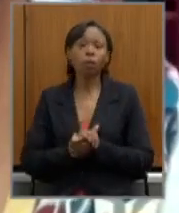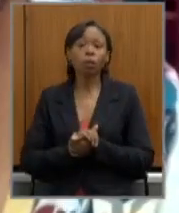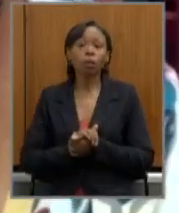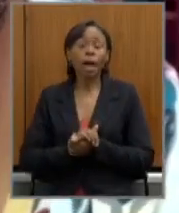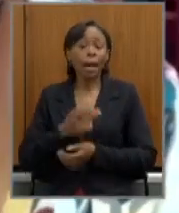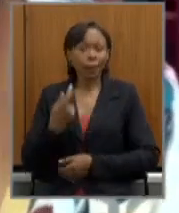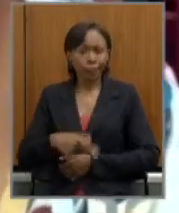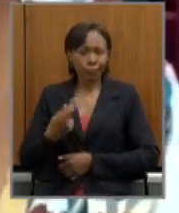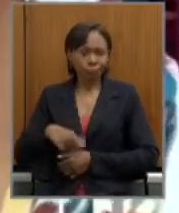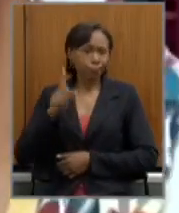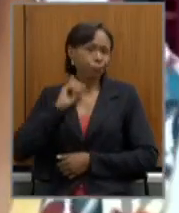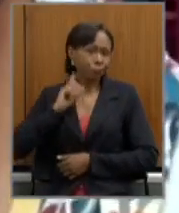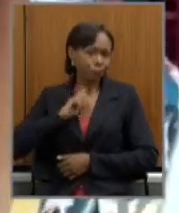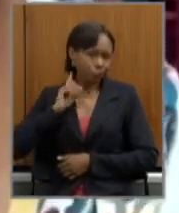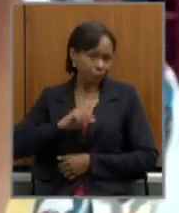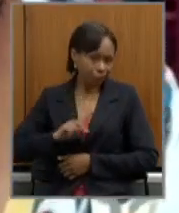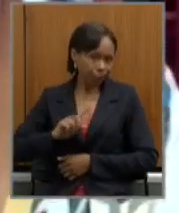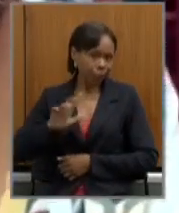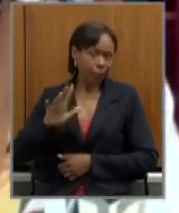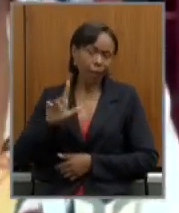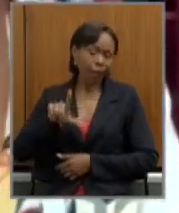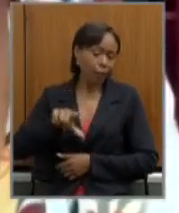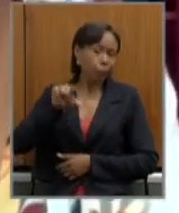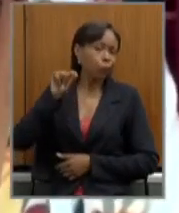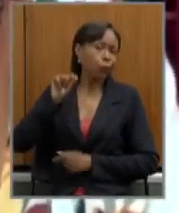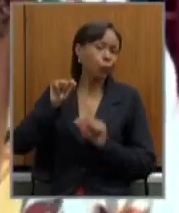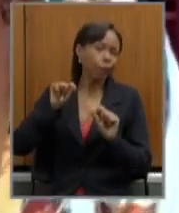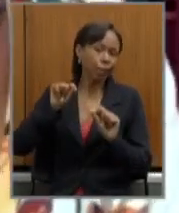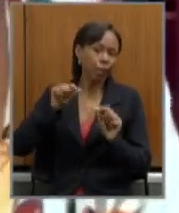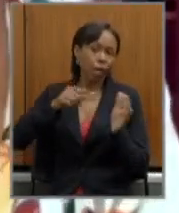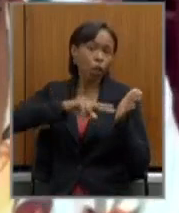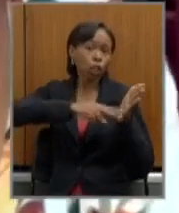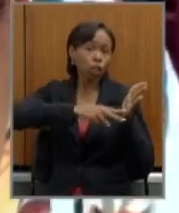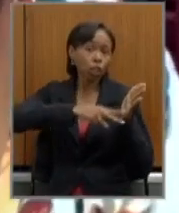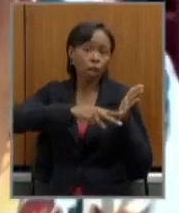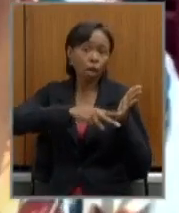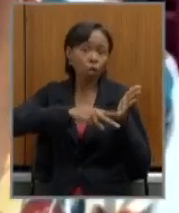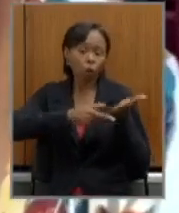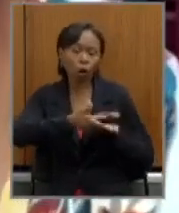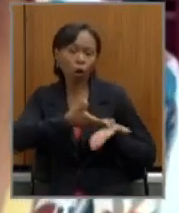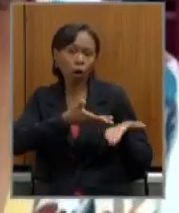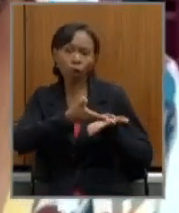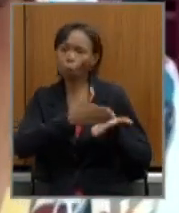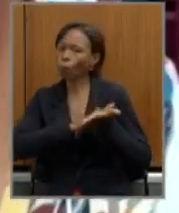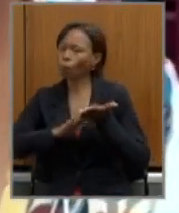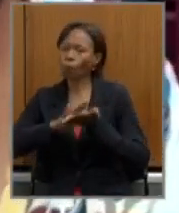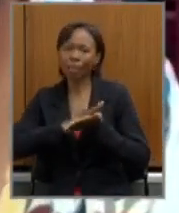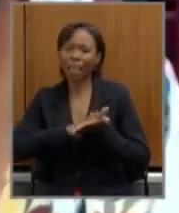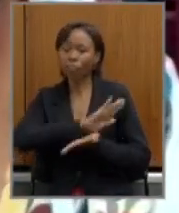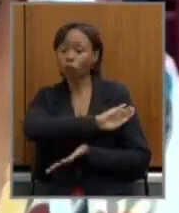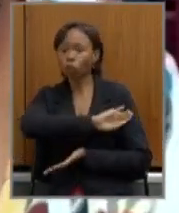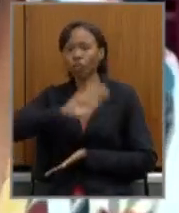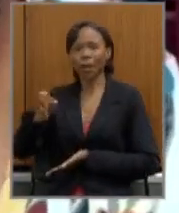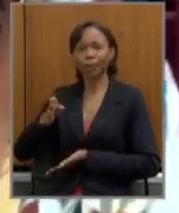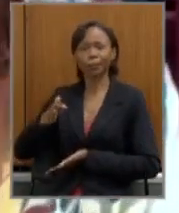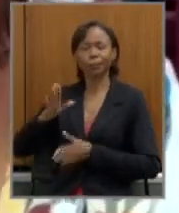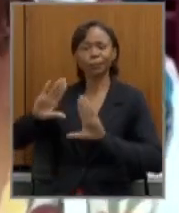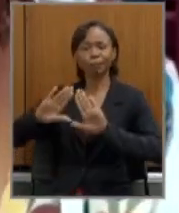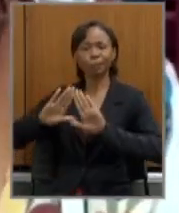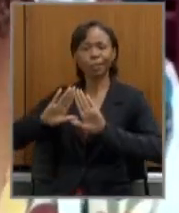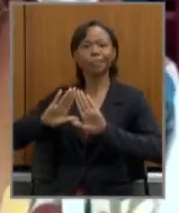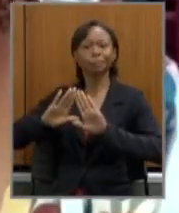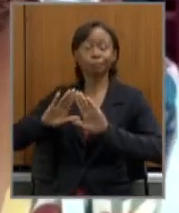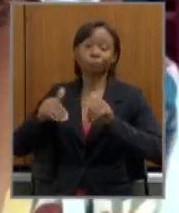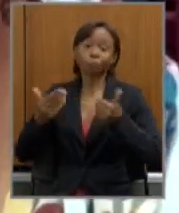em Minas fez em não negociar com o sindicato enviando o projeto diretamente para a Assembleia me parece que neste